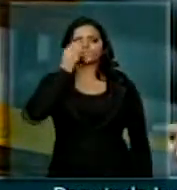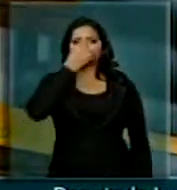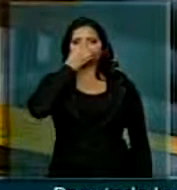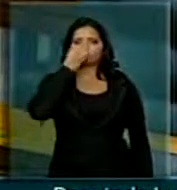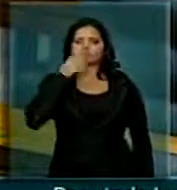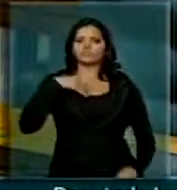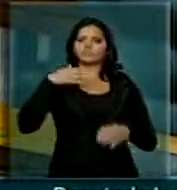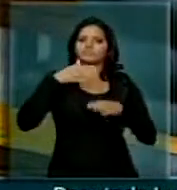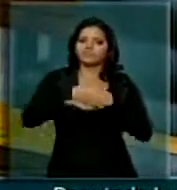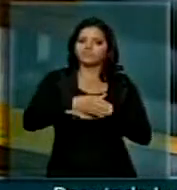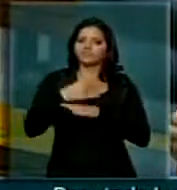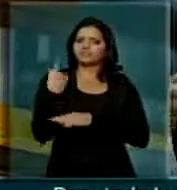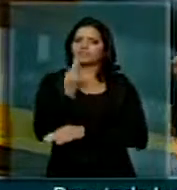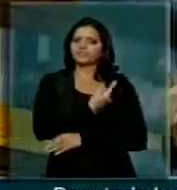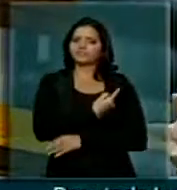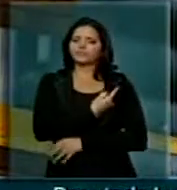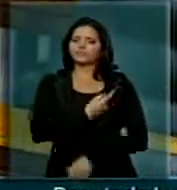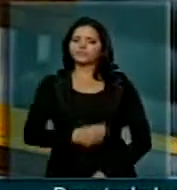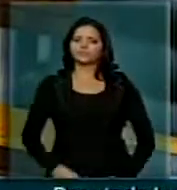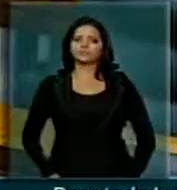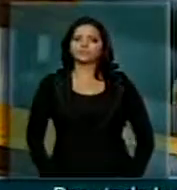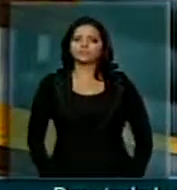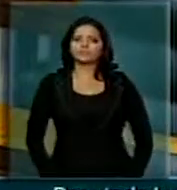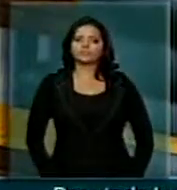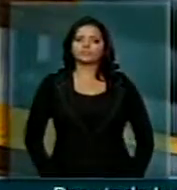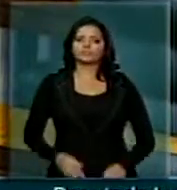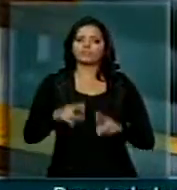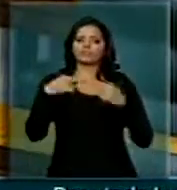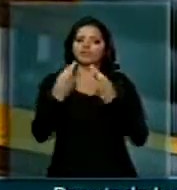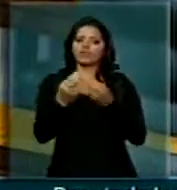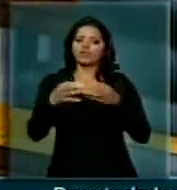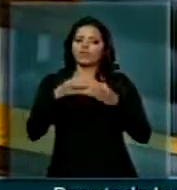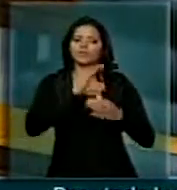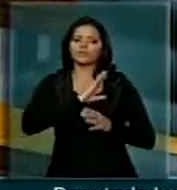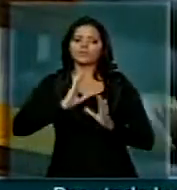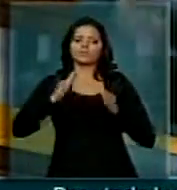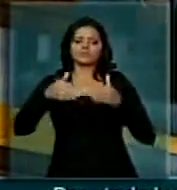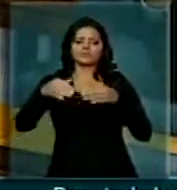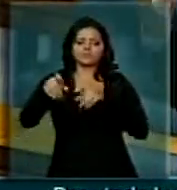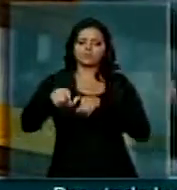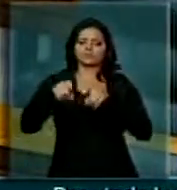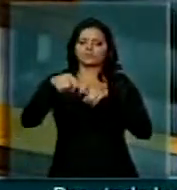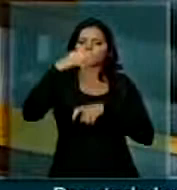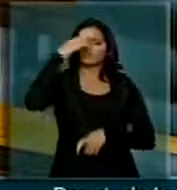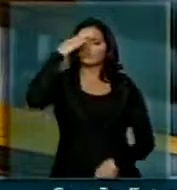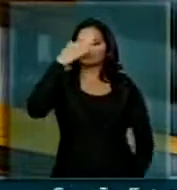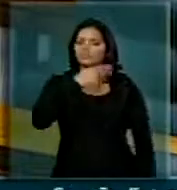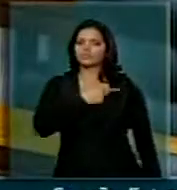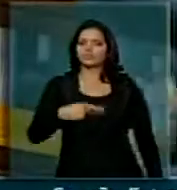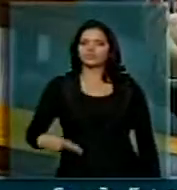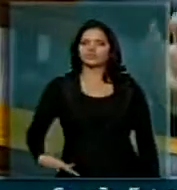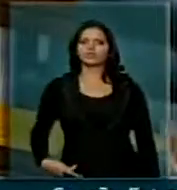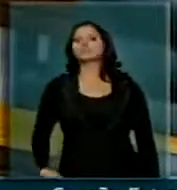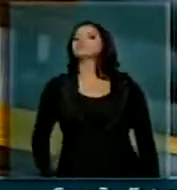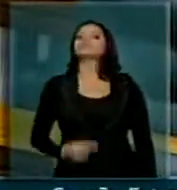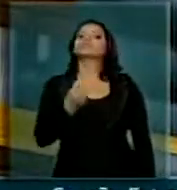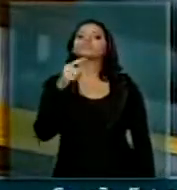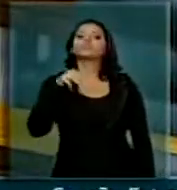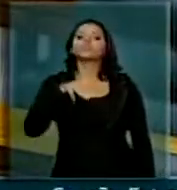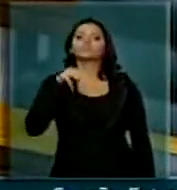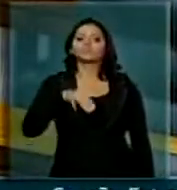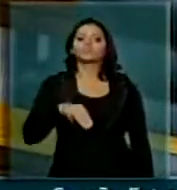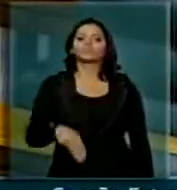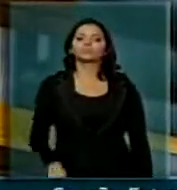para participarem conosco nessa reunião da Comissão da Agricultura. Muito obrigado por esse um minuto